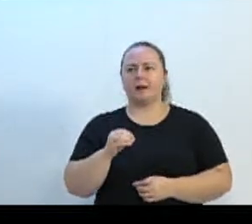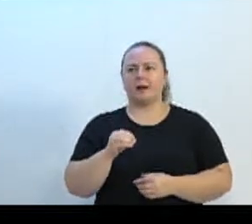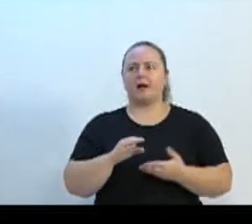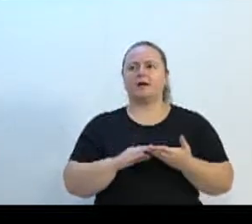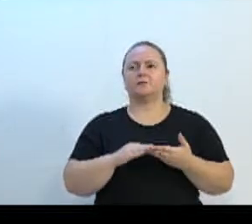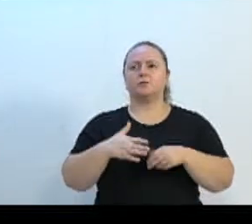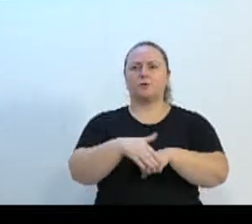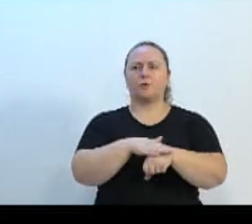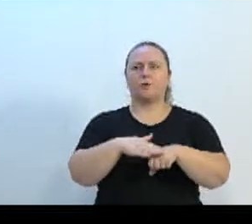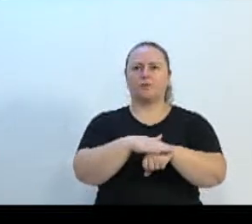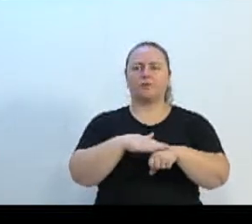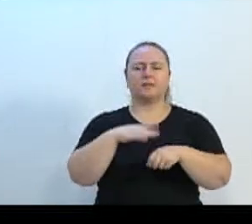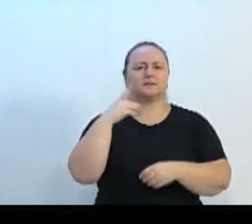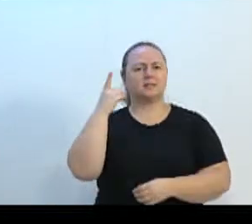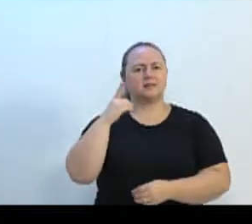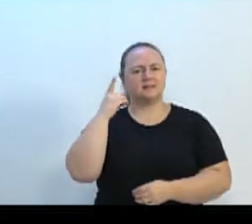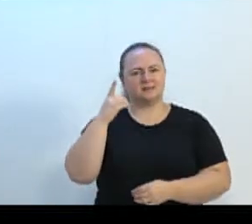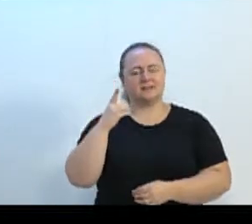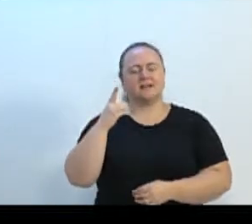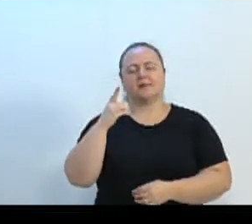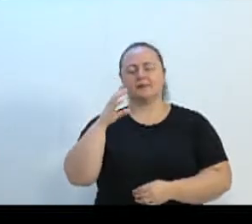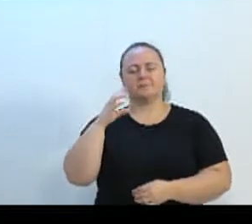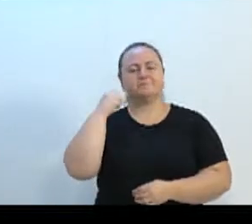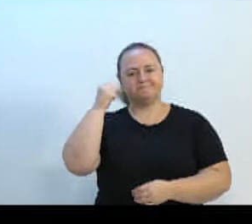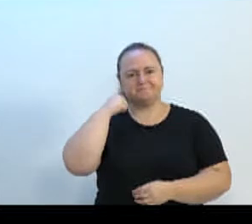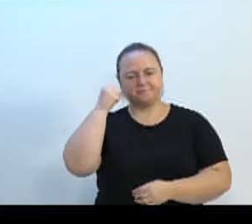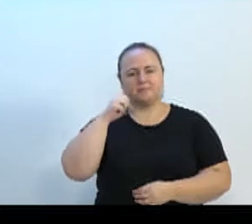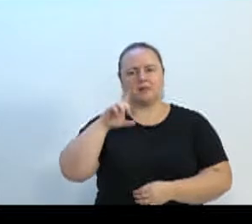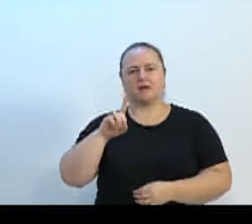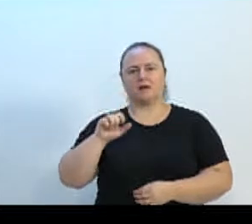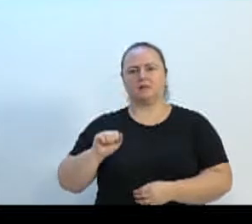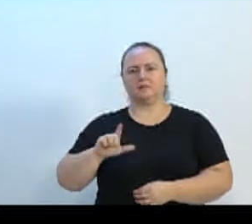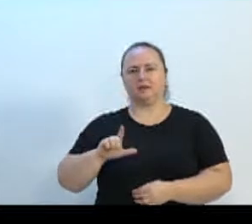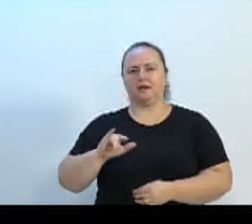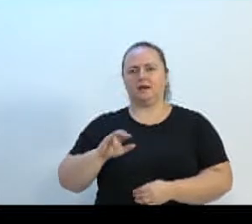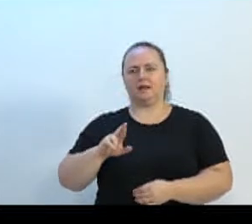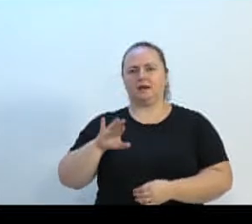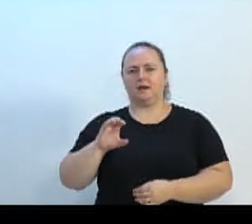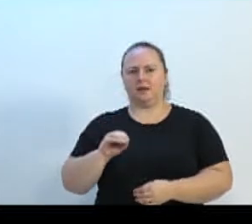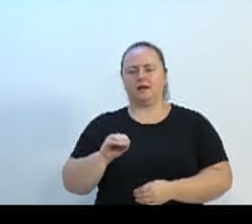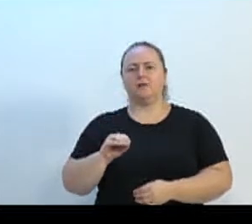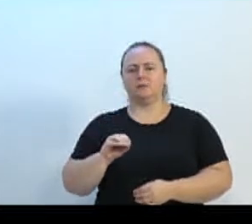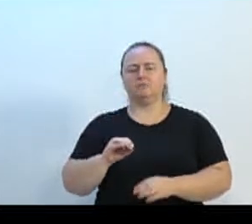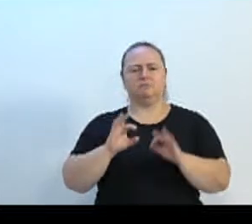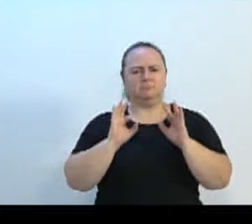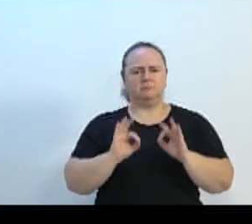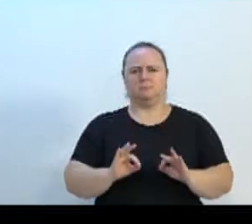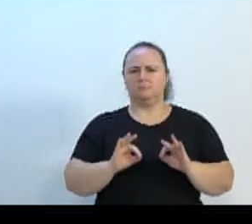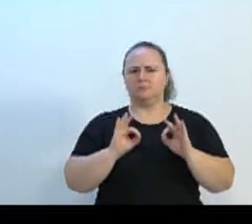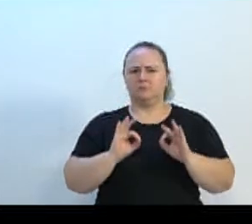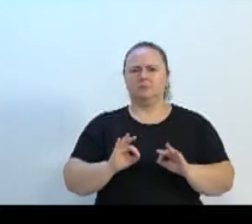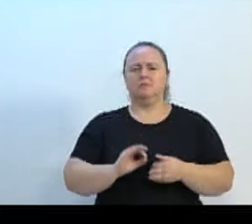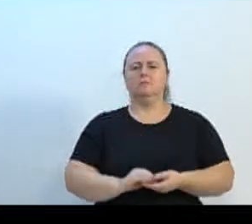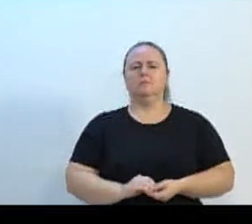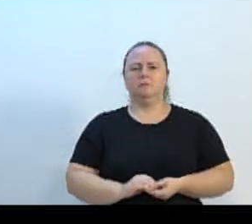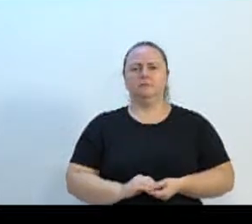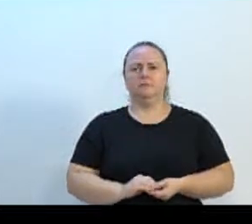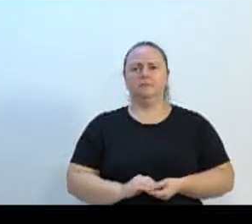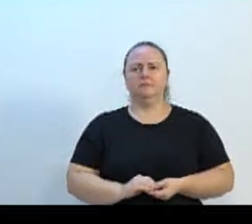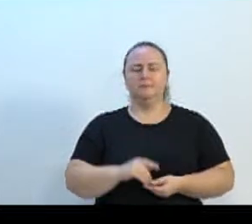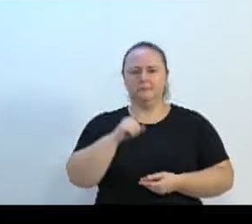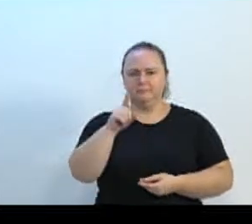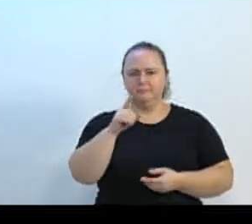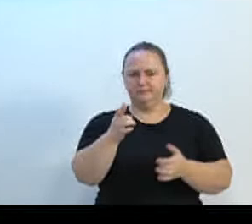Dalírio Beber, eu e o vereador Mantal, e a Doracia, aqui eu sou justo, Mantal. O senhor me dá as bolas nas costas, mas eu sou justo em